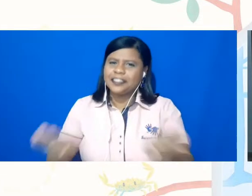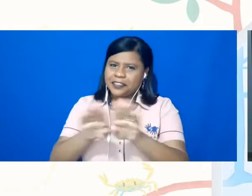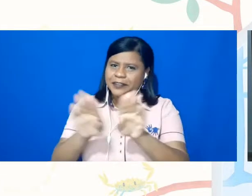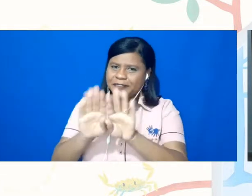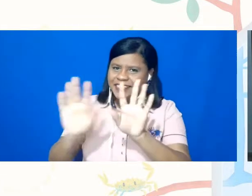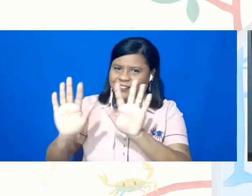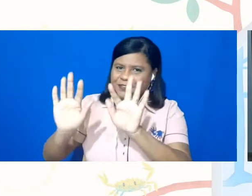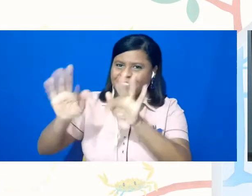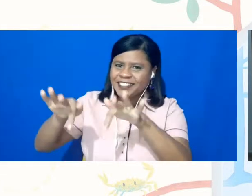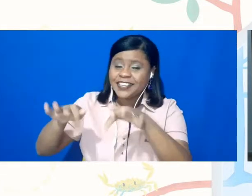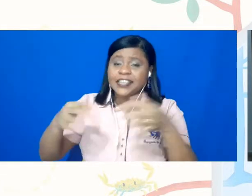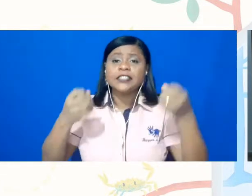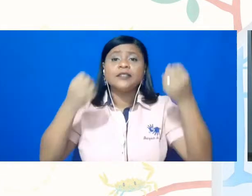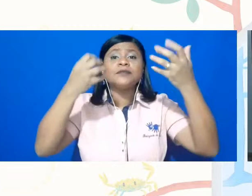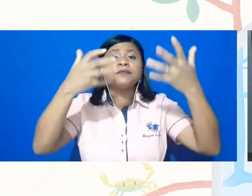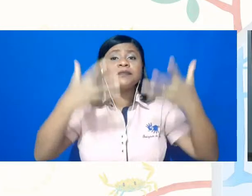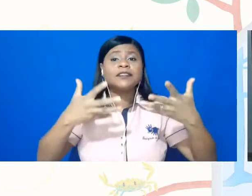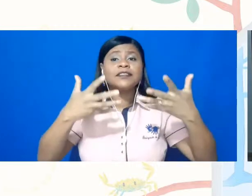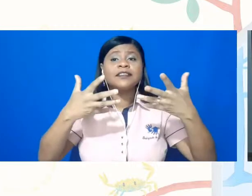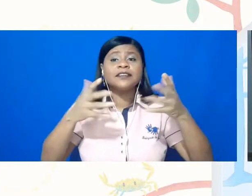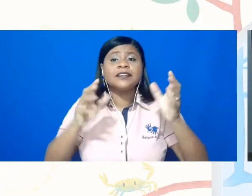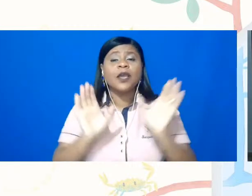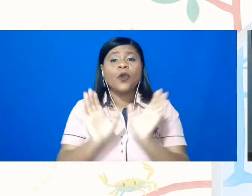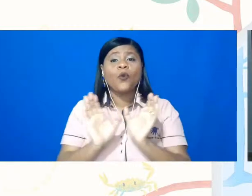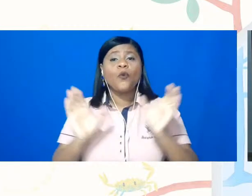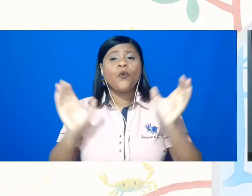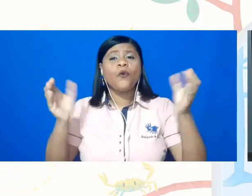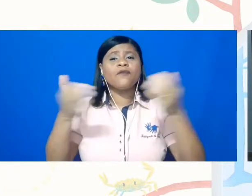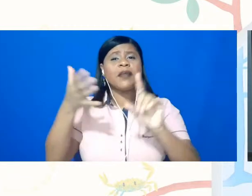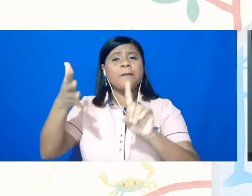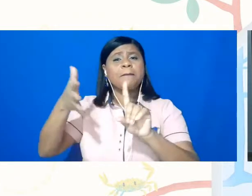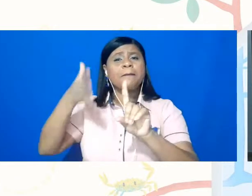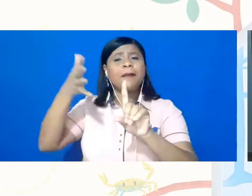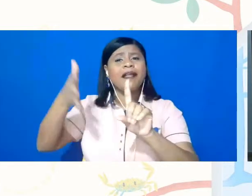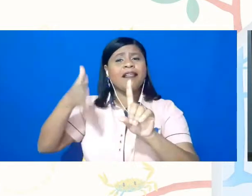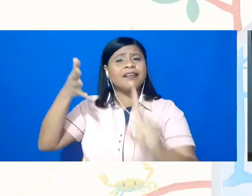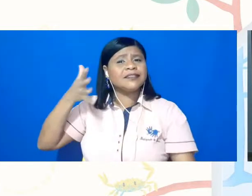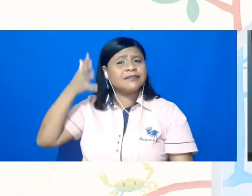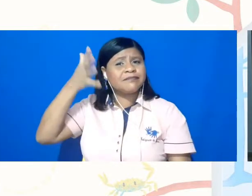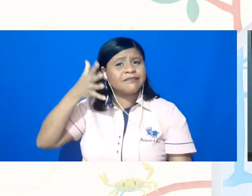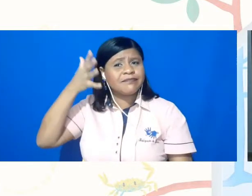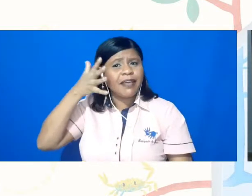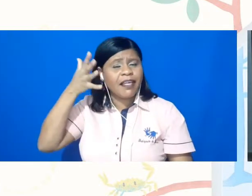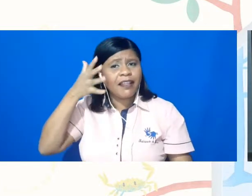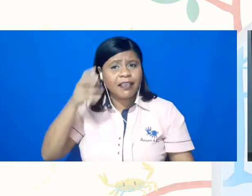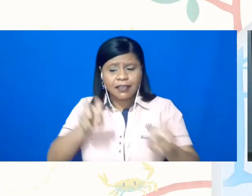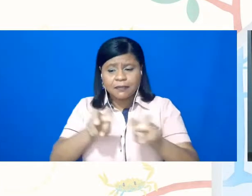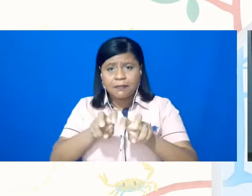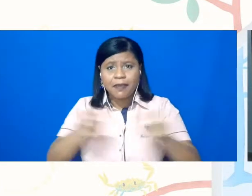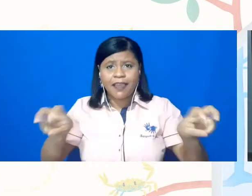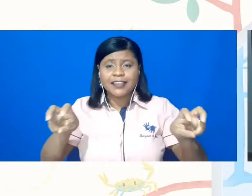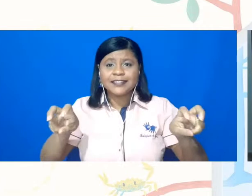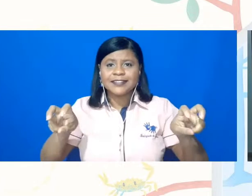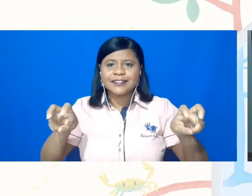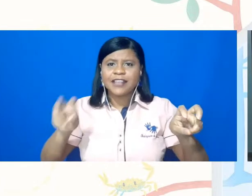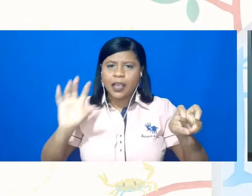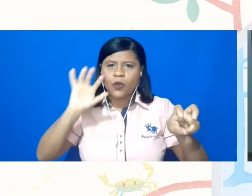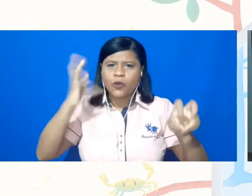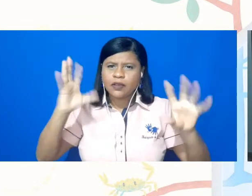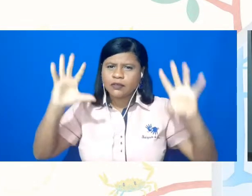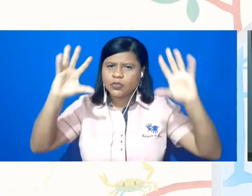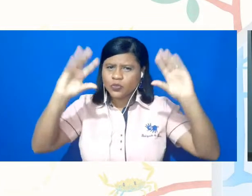falar um pouquinho das conferências e mesas, né, desses momentos que vão acontecer nas noites do evento,